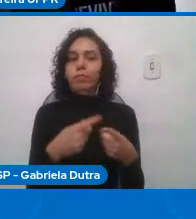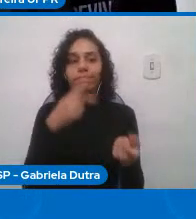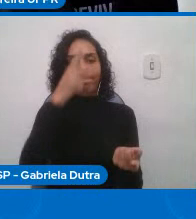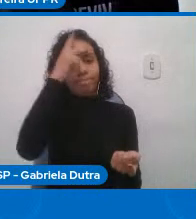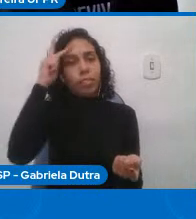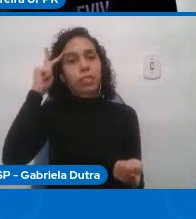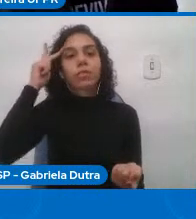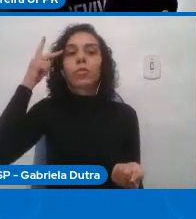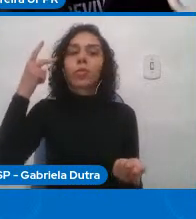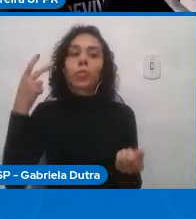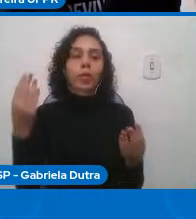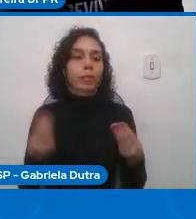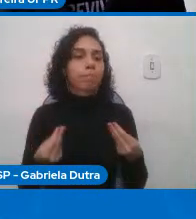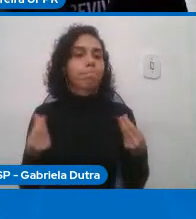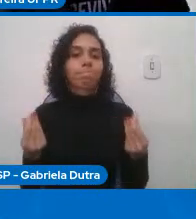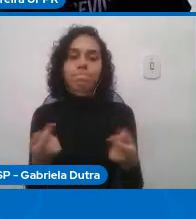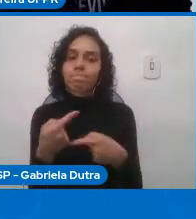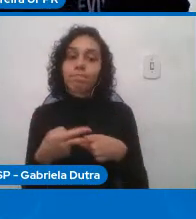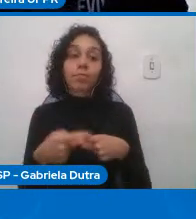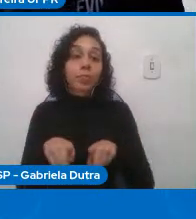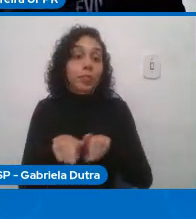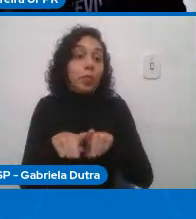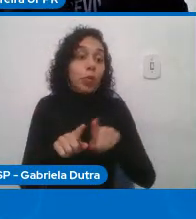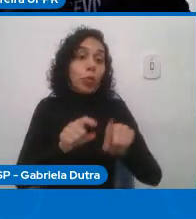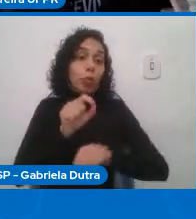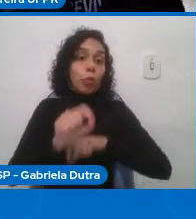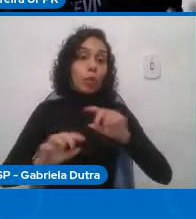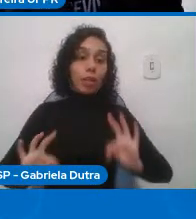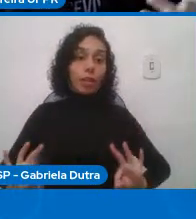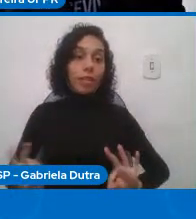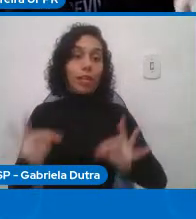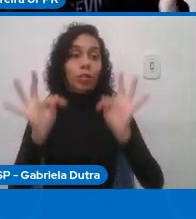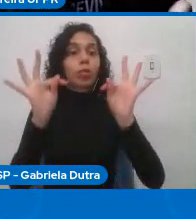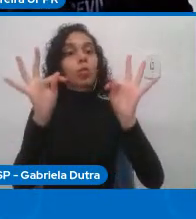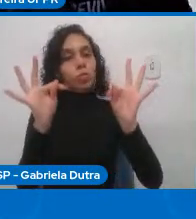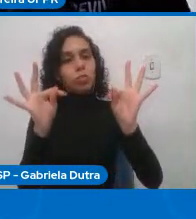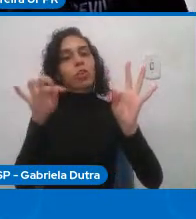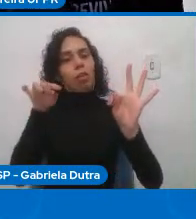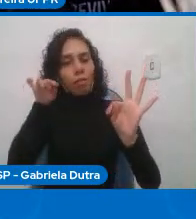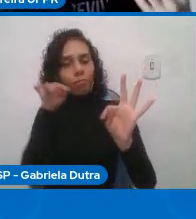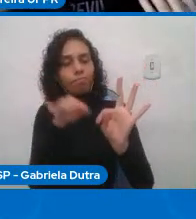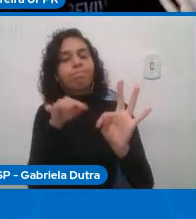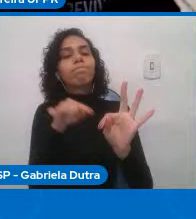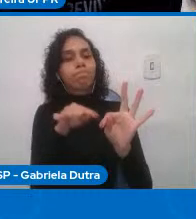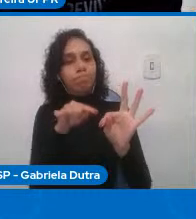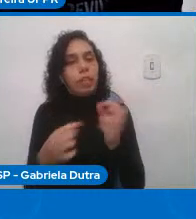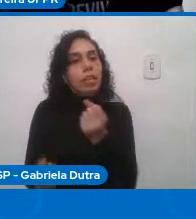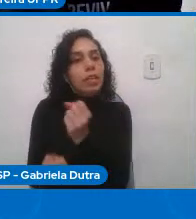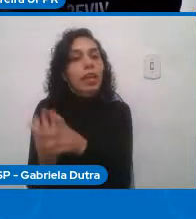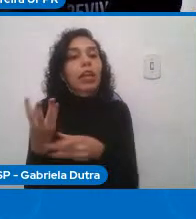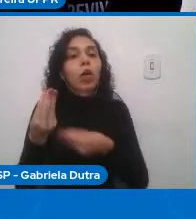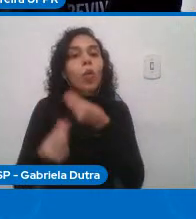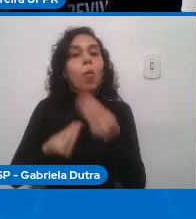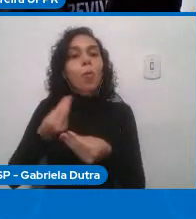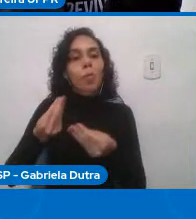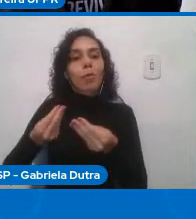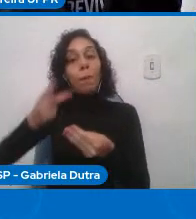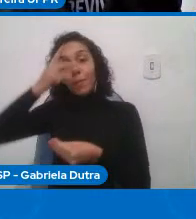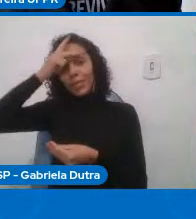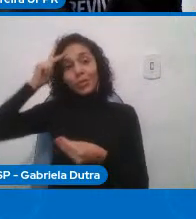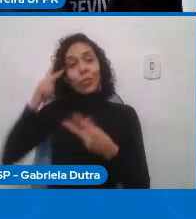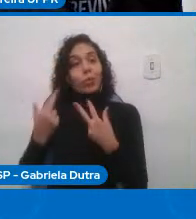porque a tecnologia que está aí ela foi criada por pessoas como nós nós criamos a tecnologia